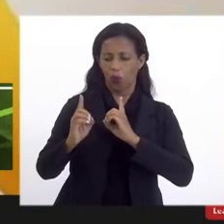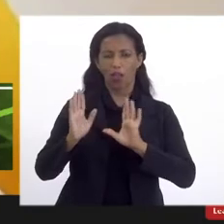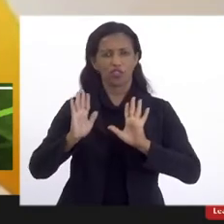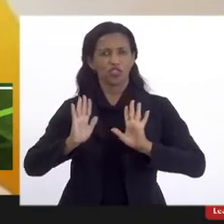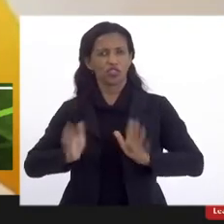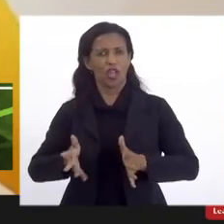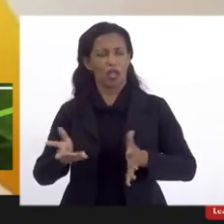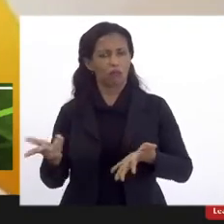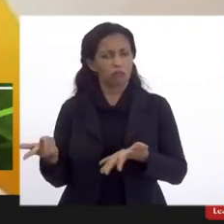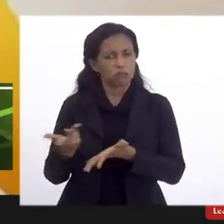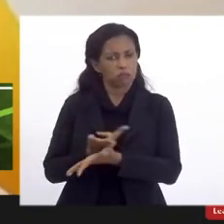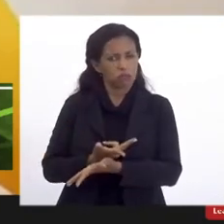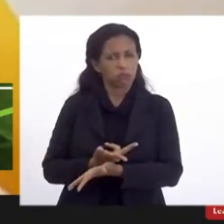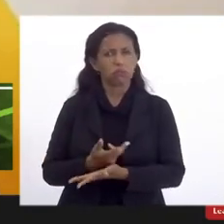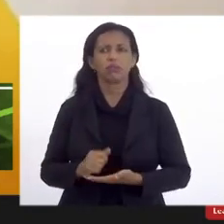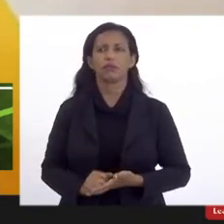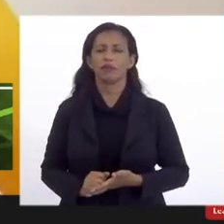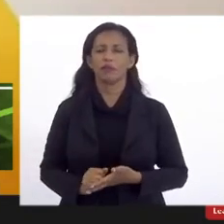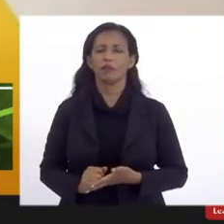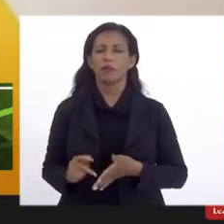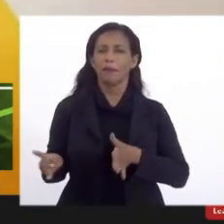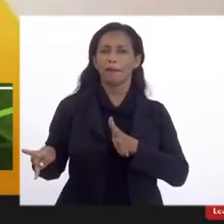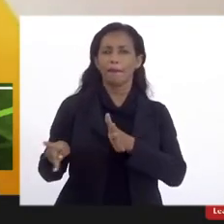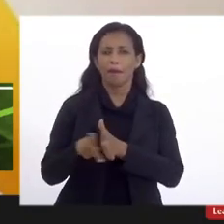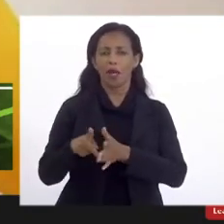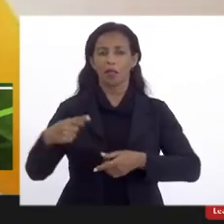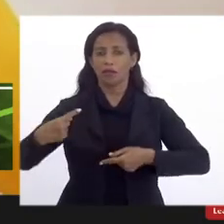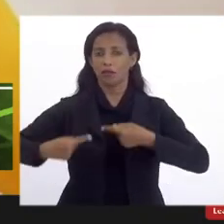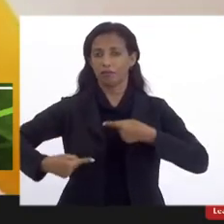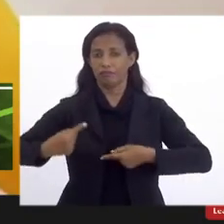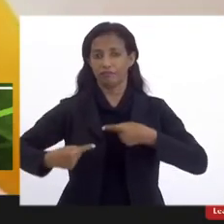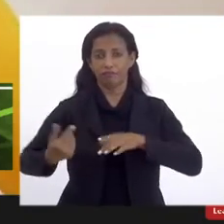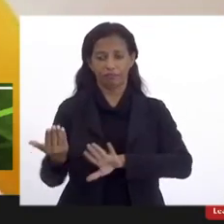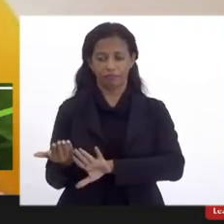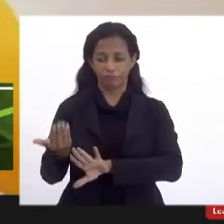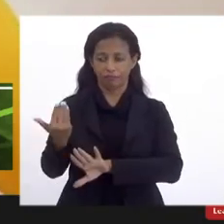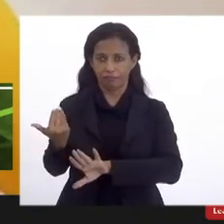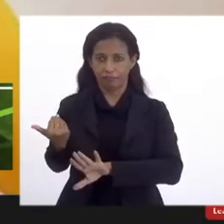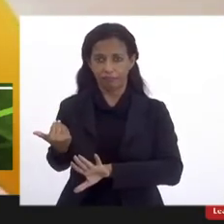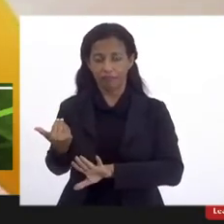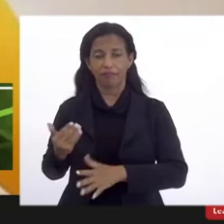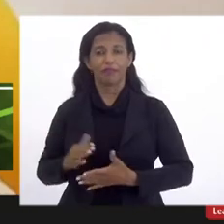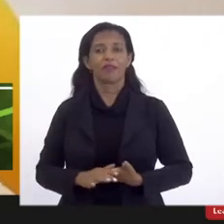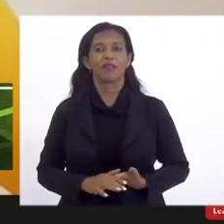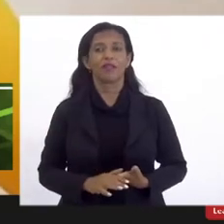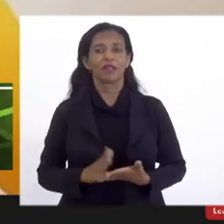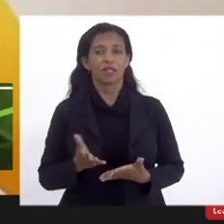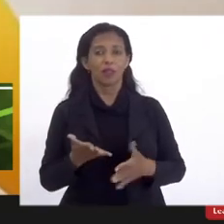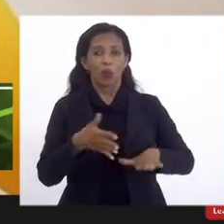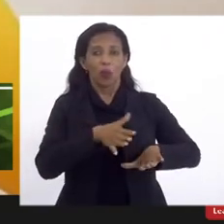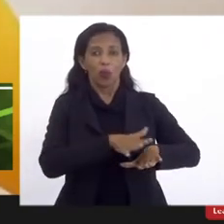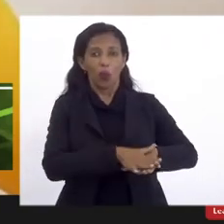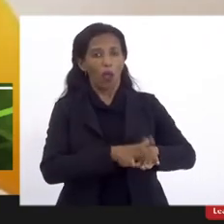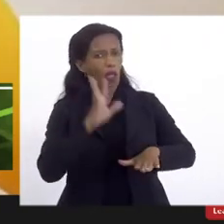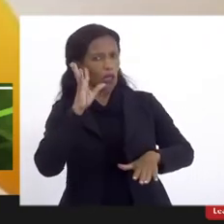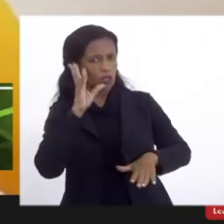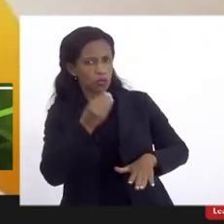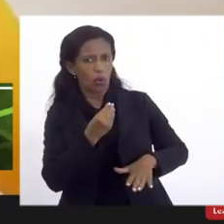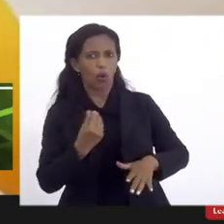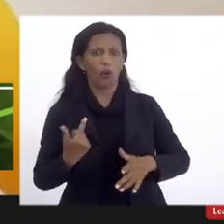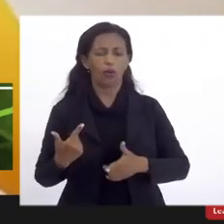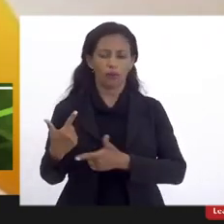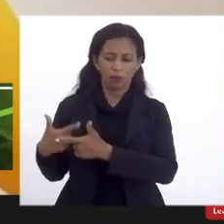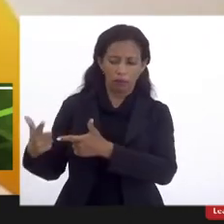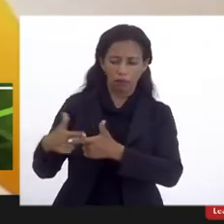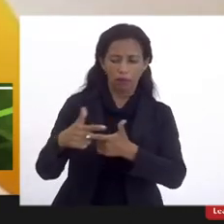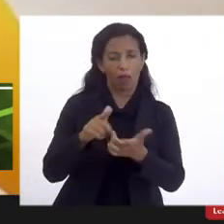de alguma forma, já fez parte das discussões que antecederam a esse regime, então a incorporação resolve uma série desses